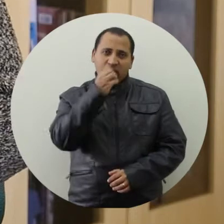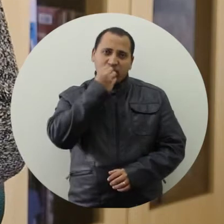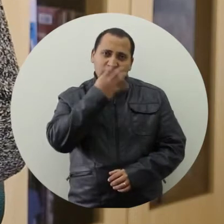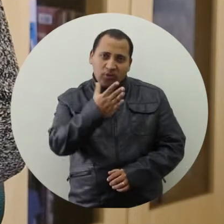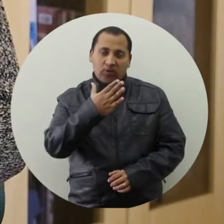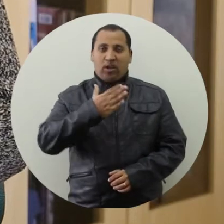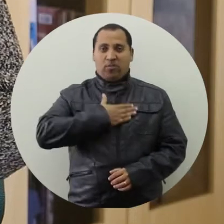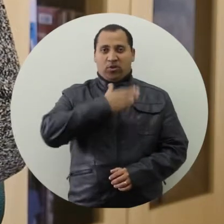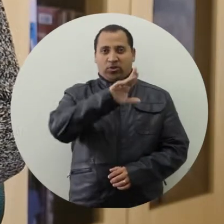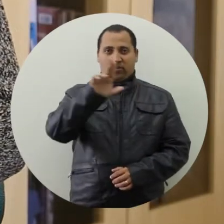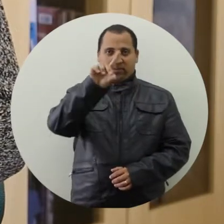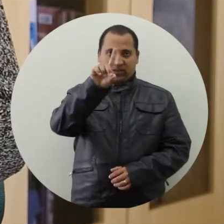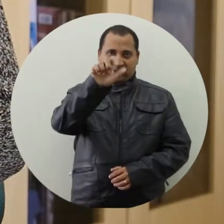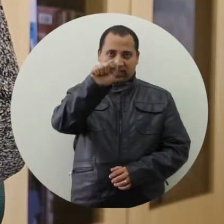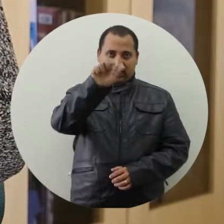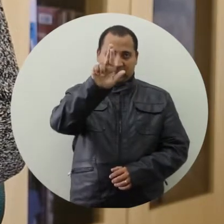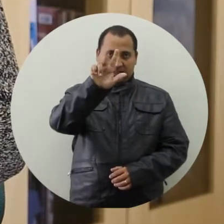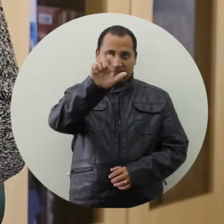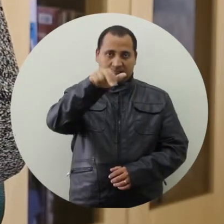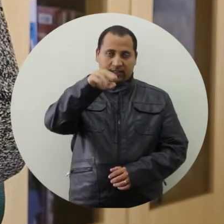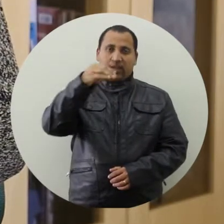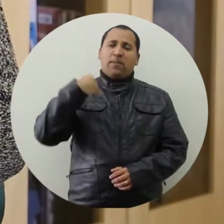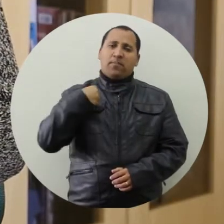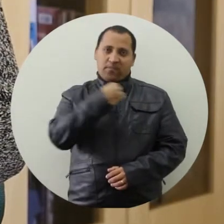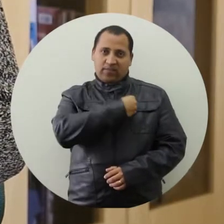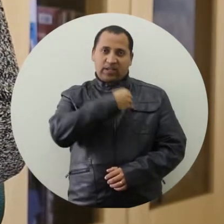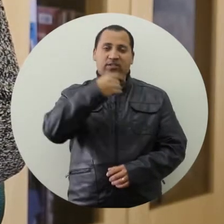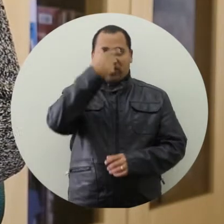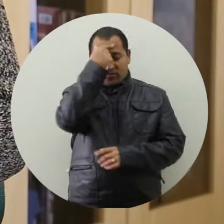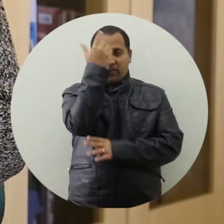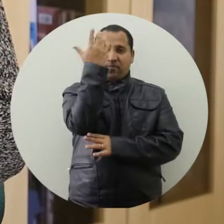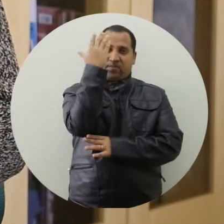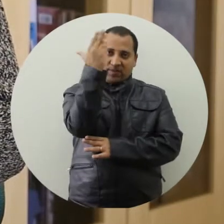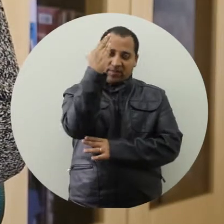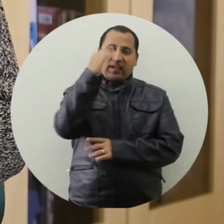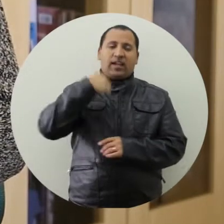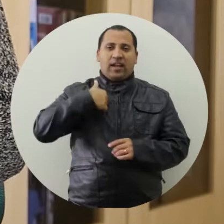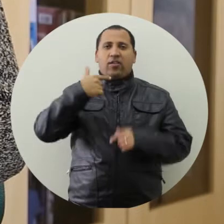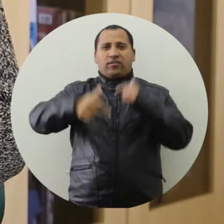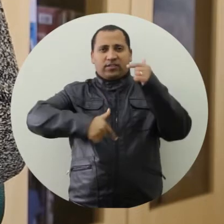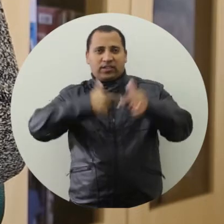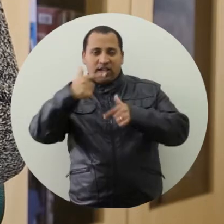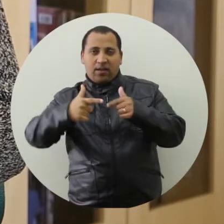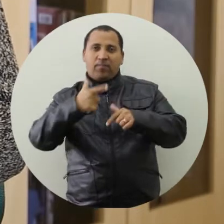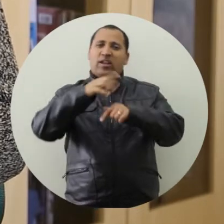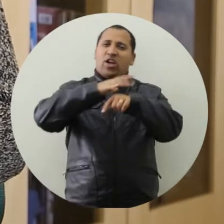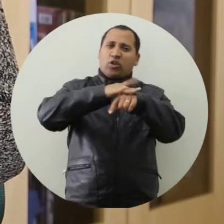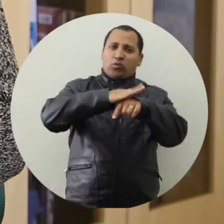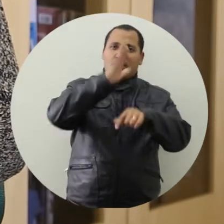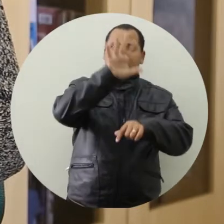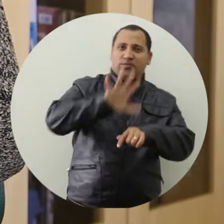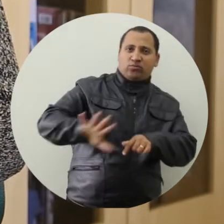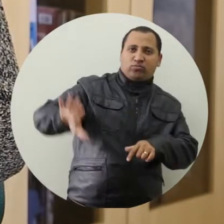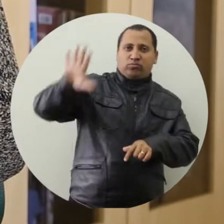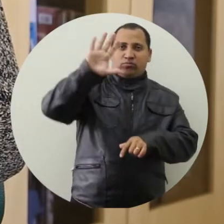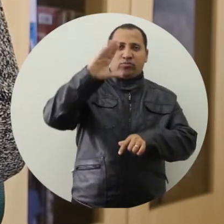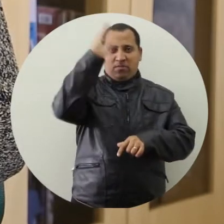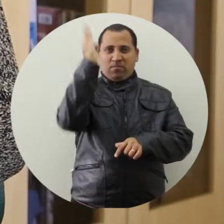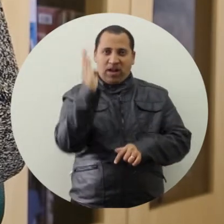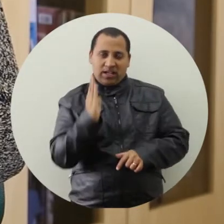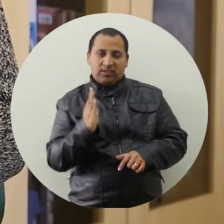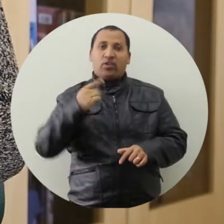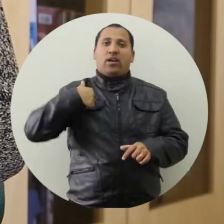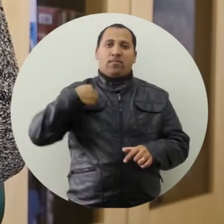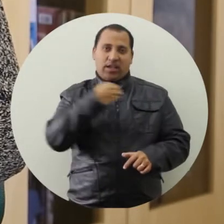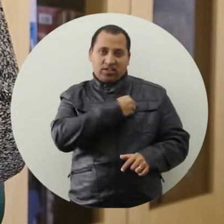Olá, sou Darlene Reck, sou médica da Unipampa, sou especialista em doenças tropicais e medicina do